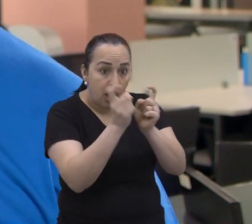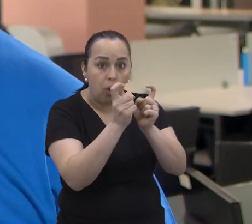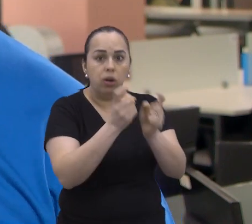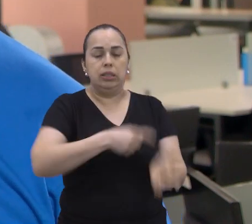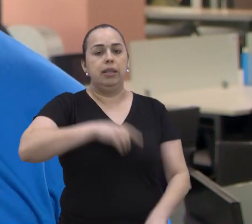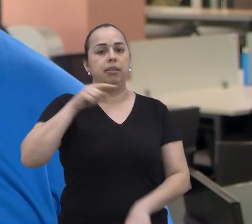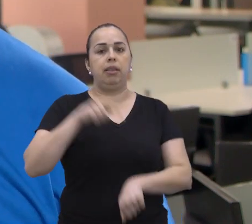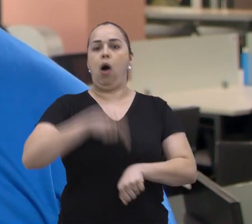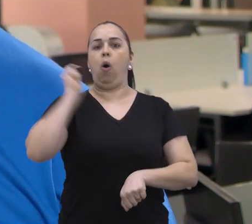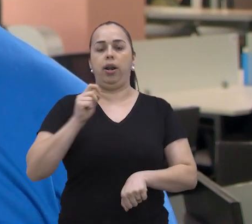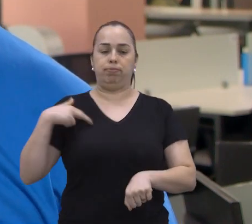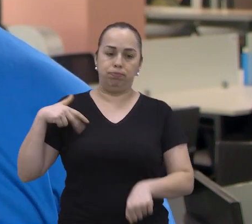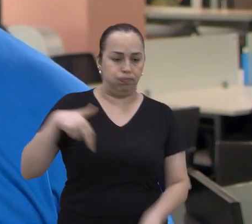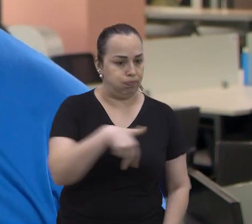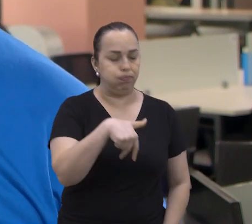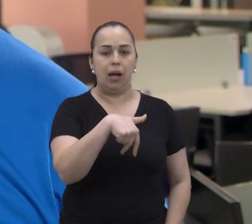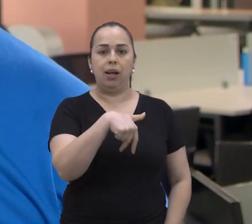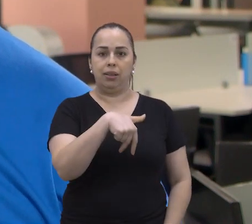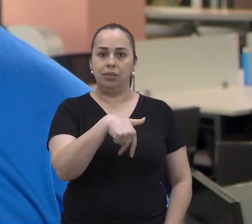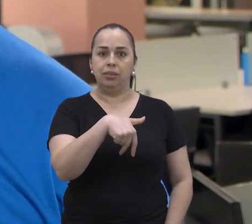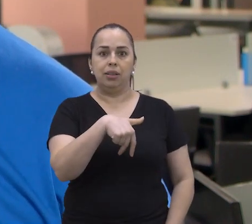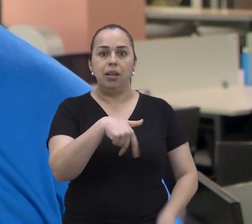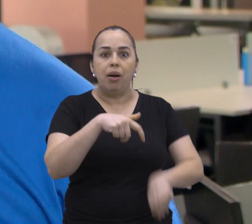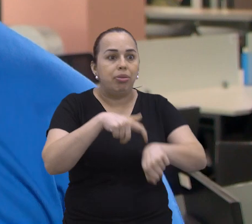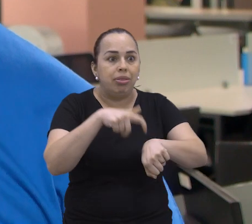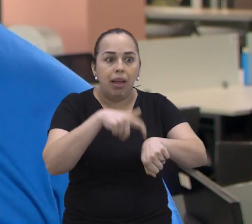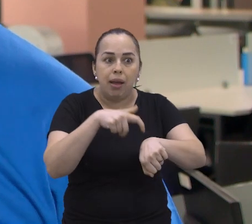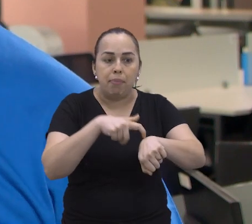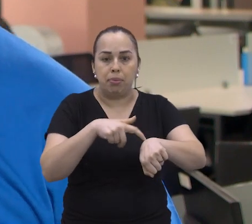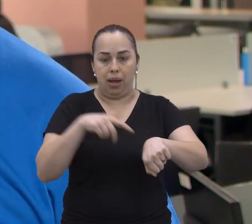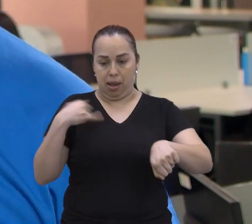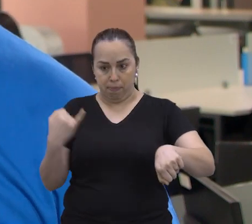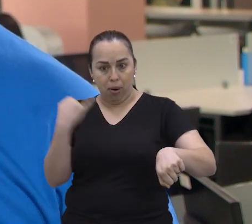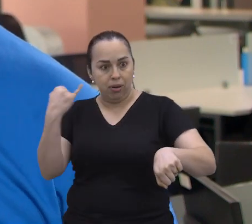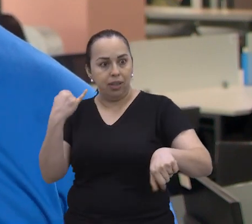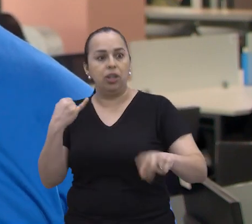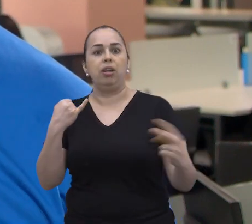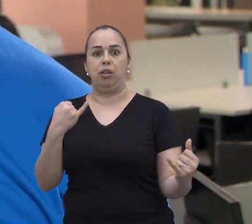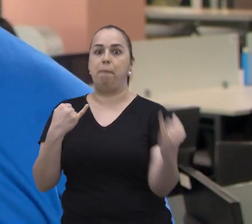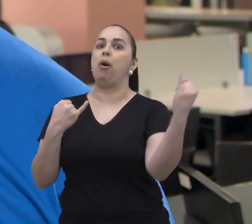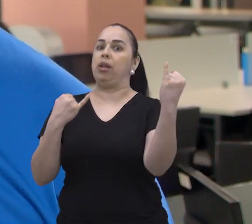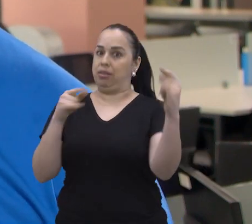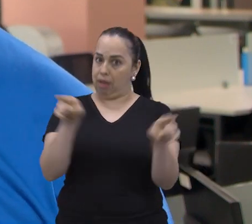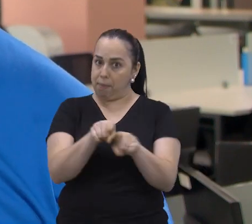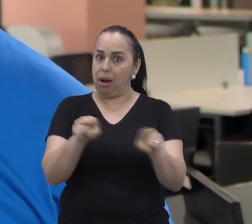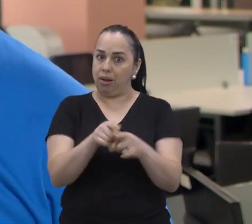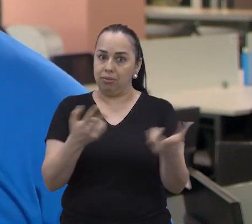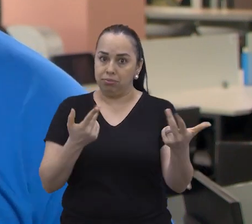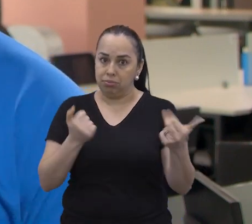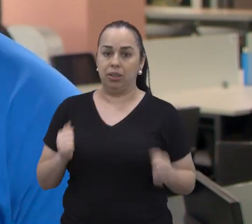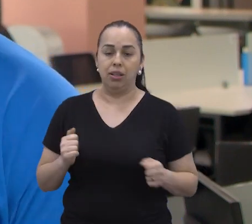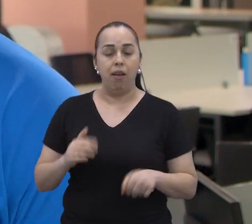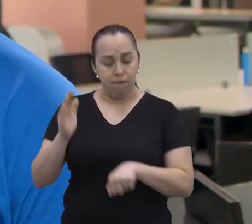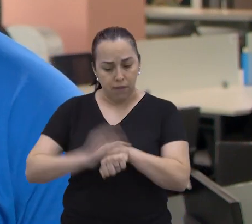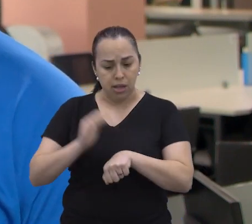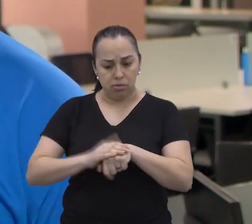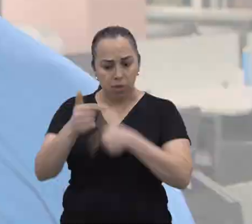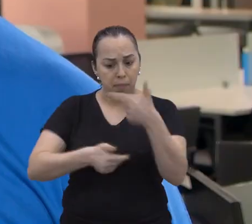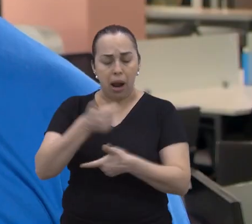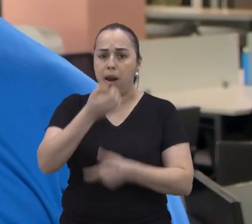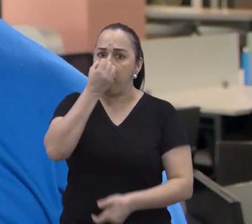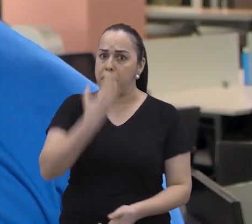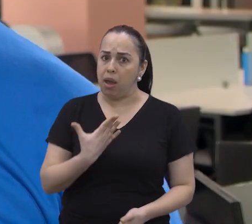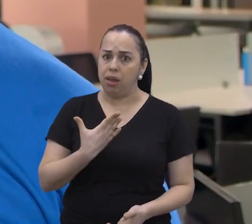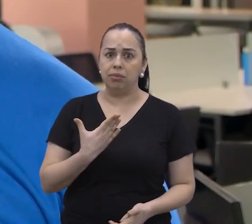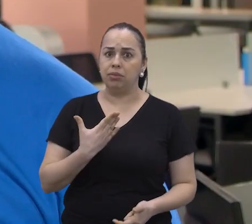Marque uma reunião para começar um determinado horário, comece, esteja presente na reunião com pontualidade. O seu tempo não é mais precioso do que o tempo das outras pessoas.